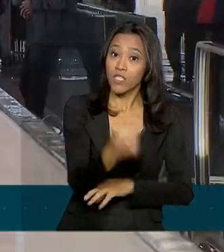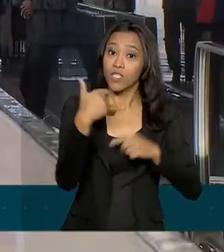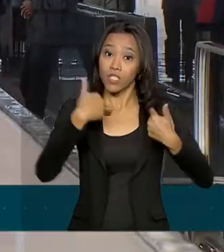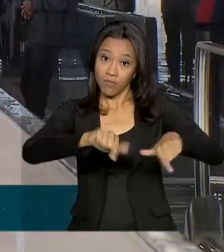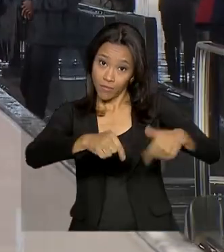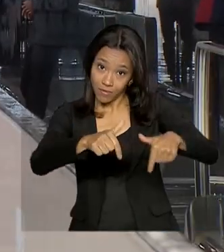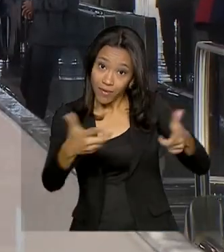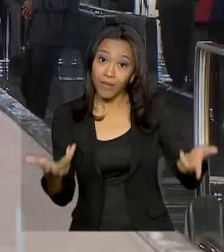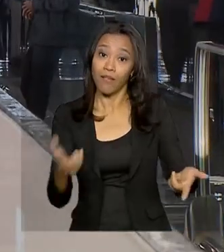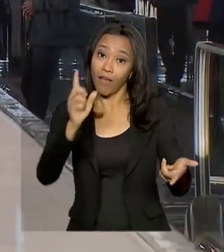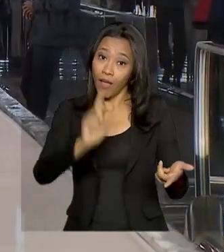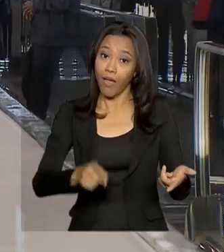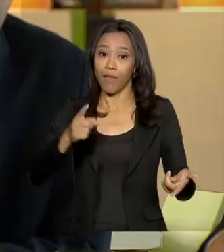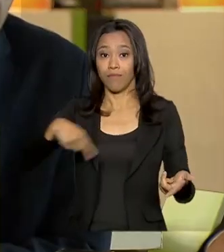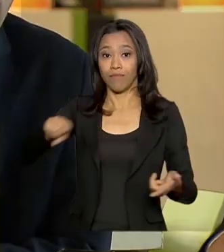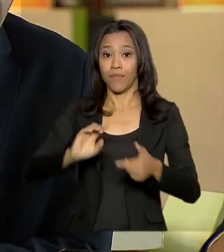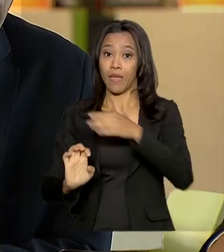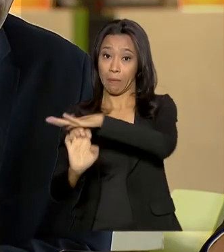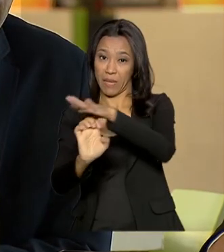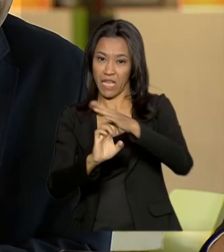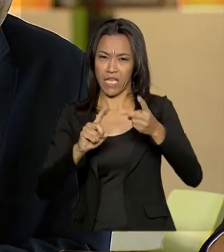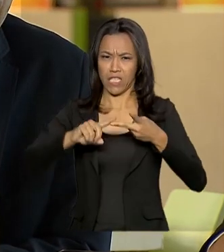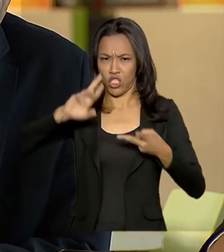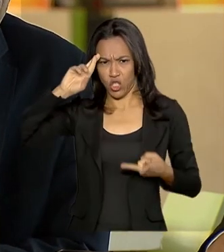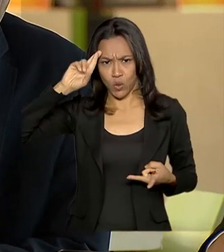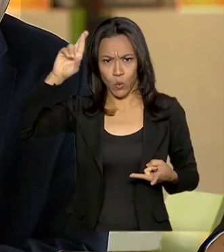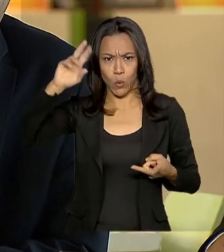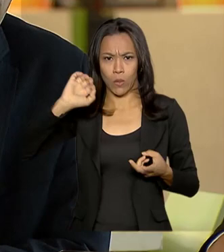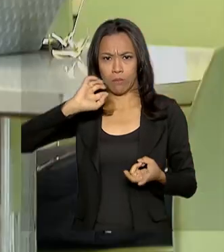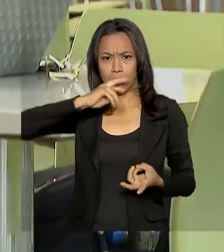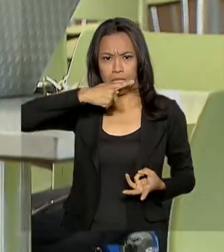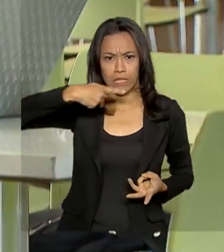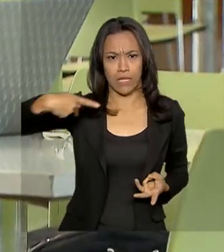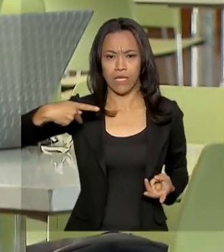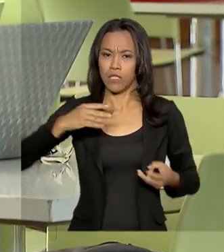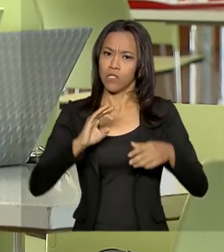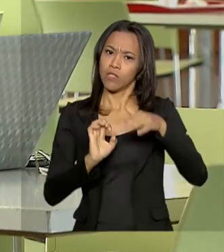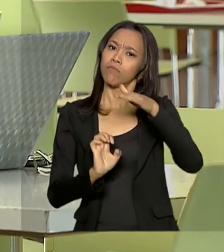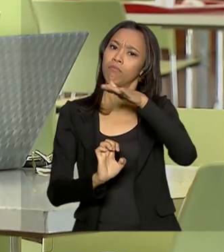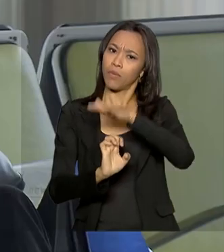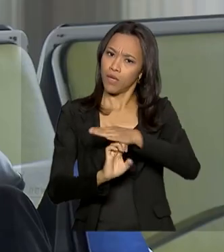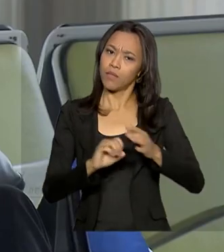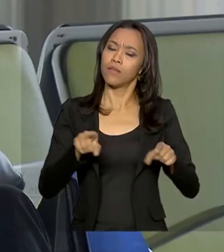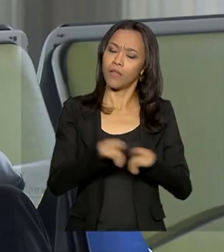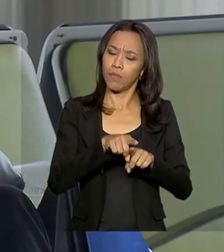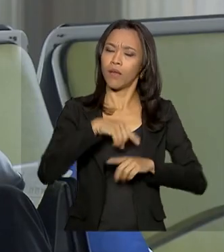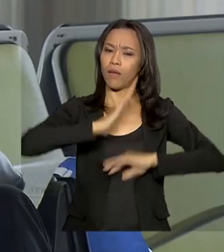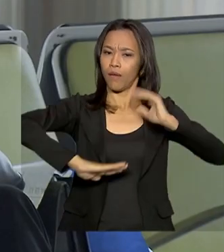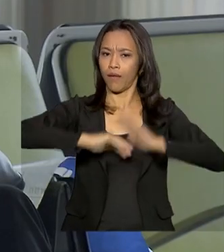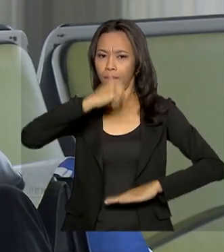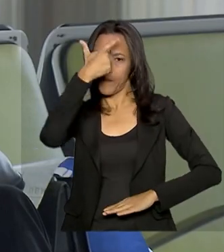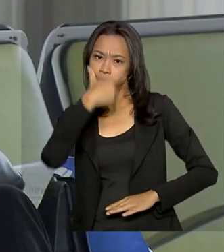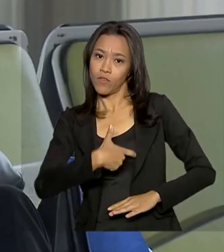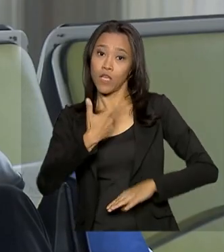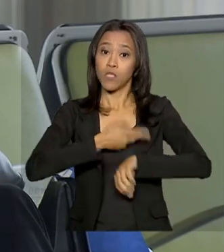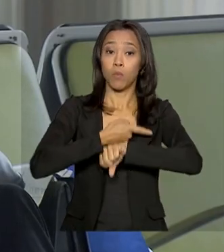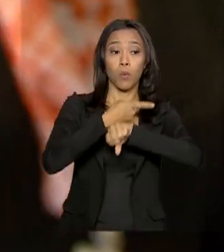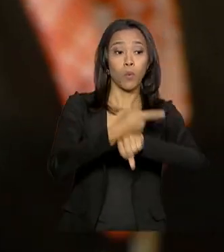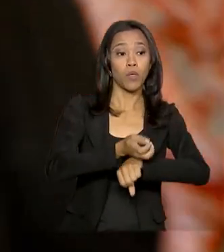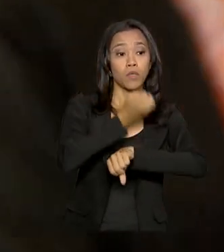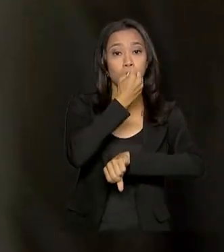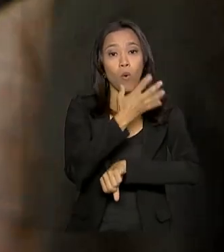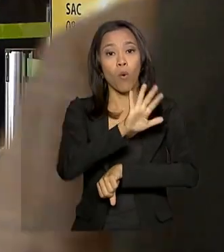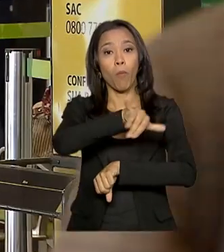negócio. São empresários, diretores e presidentes de empresas e profissionais liberais que, embora estejam atrás de boas